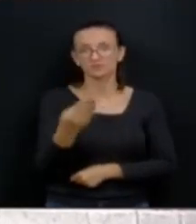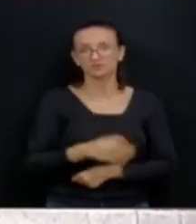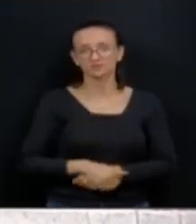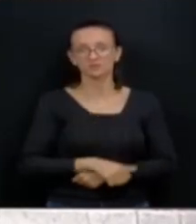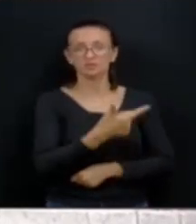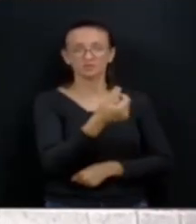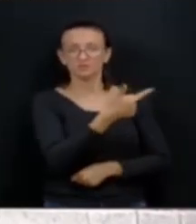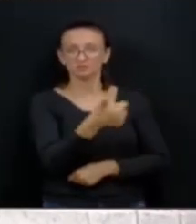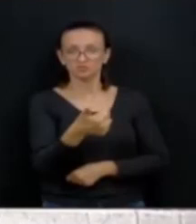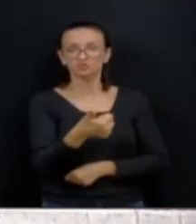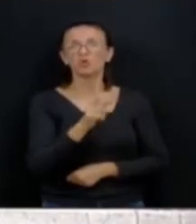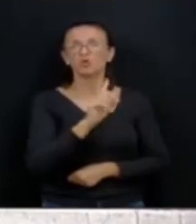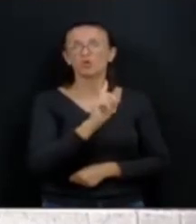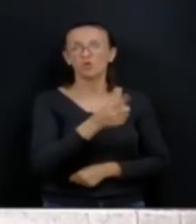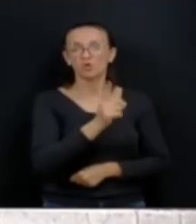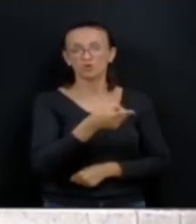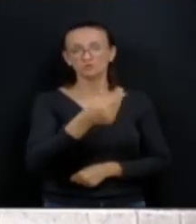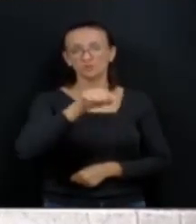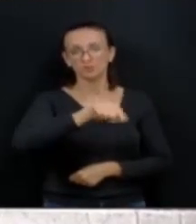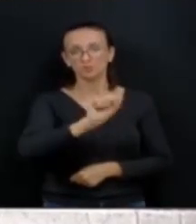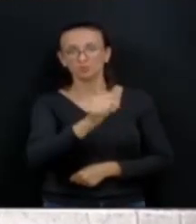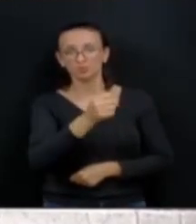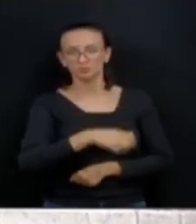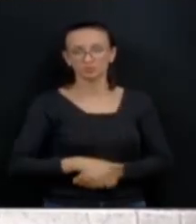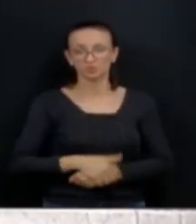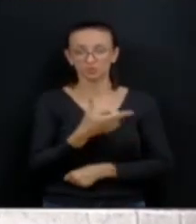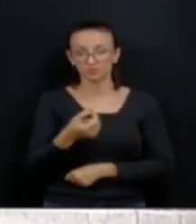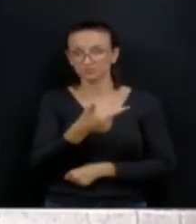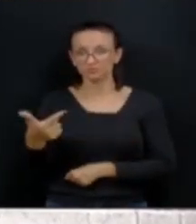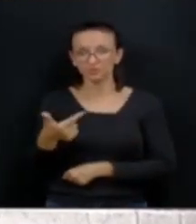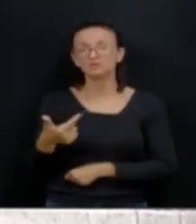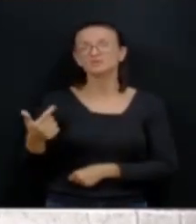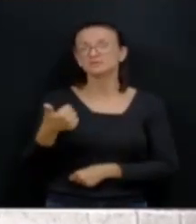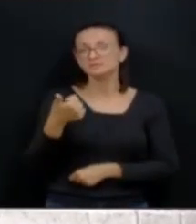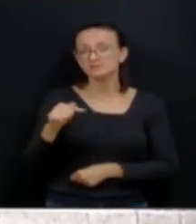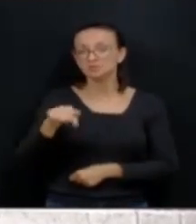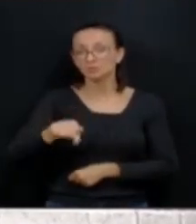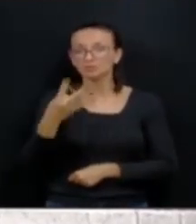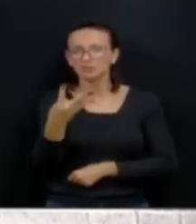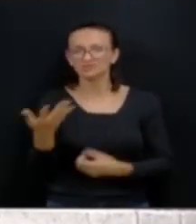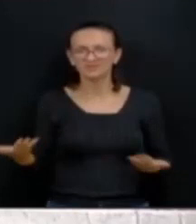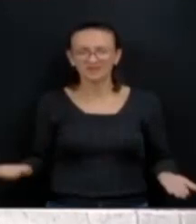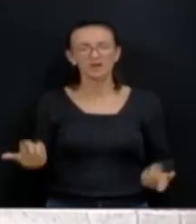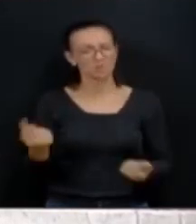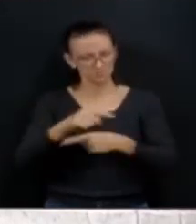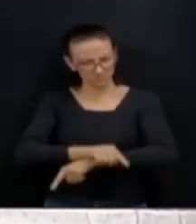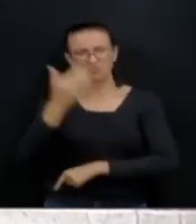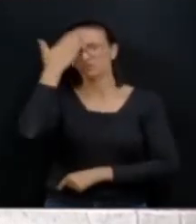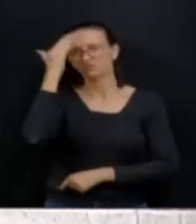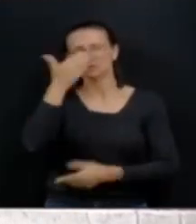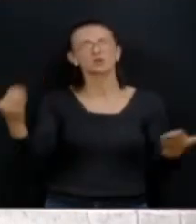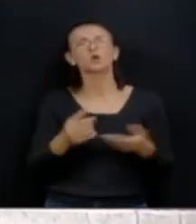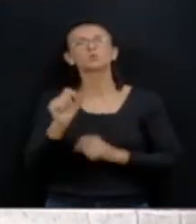11,8. No ano de 2022, 17,4. A oposição entende o que é a premissa de